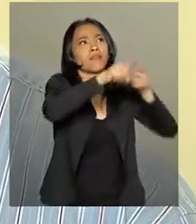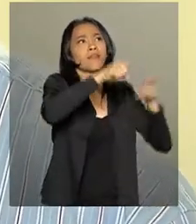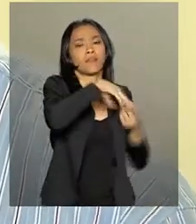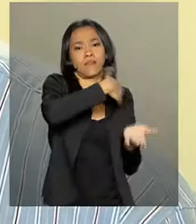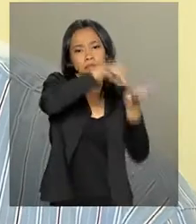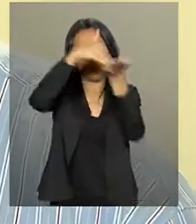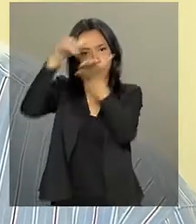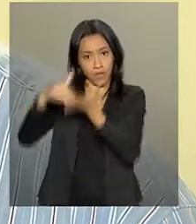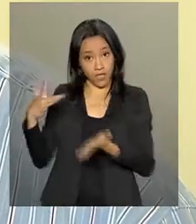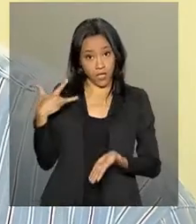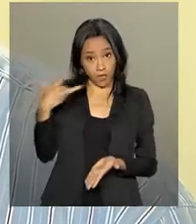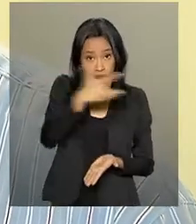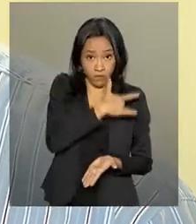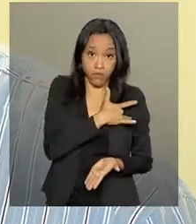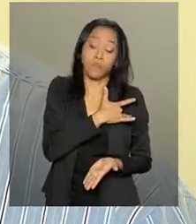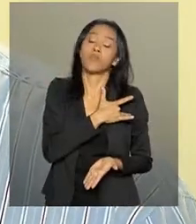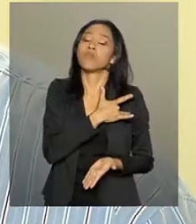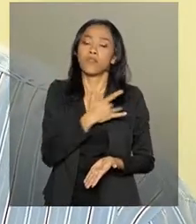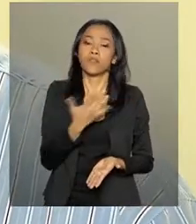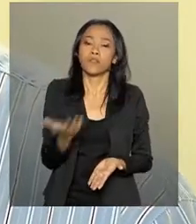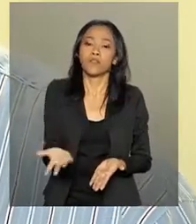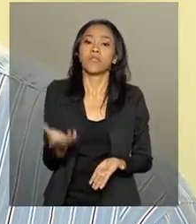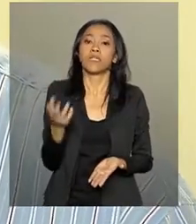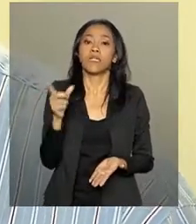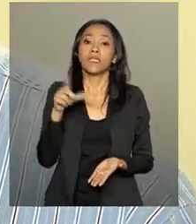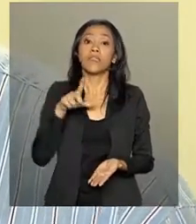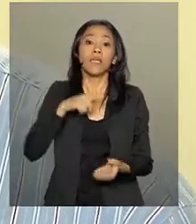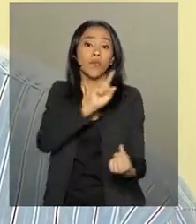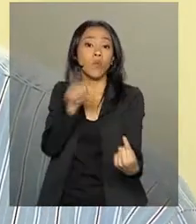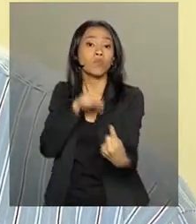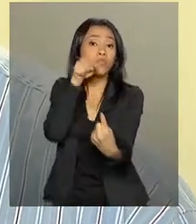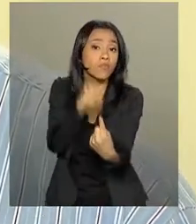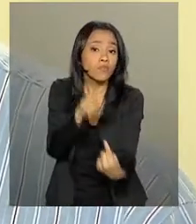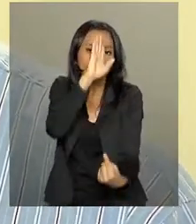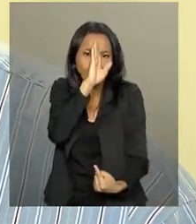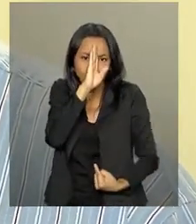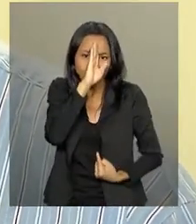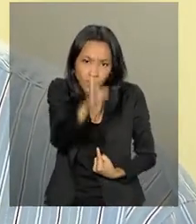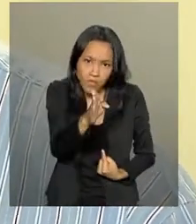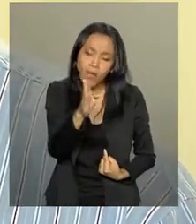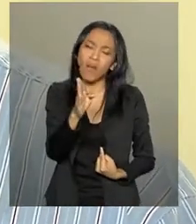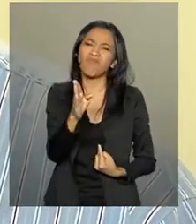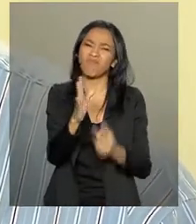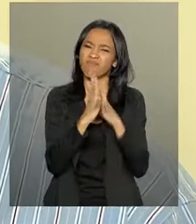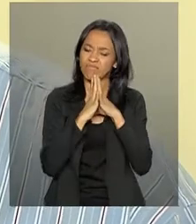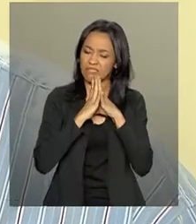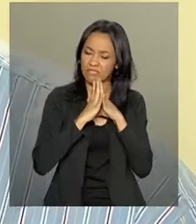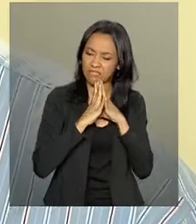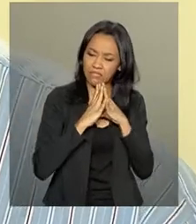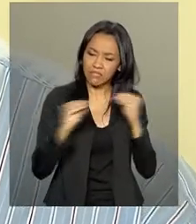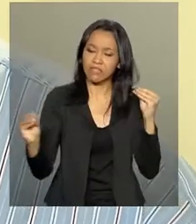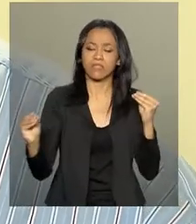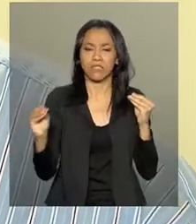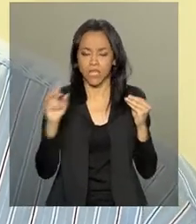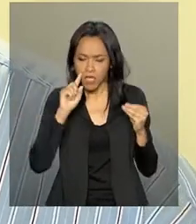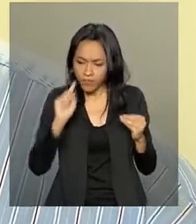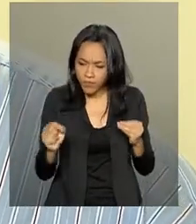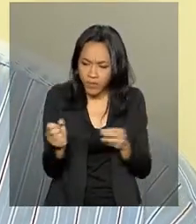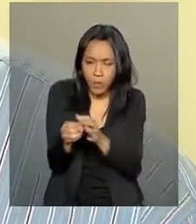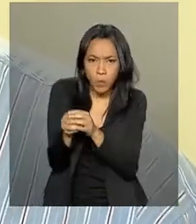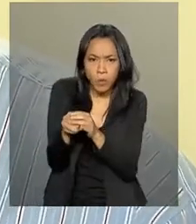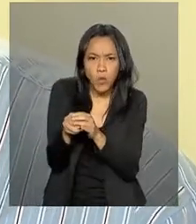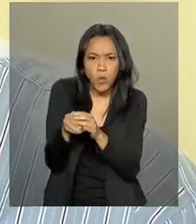e as secretarias municipais de saúde e tem como objetivo principal eliminar prováveis focos de